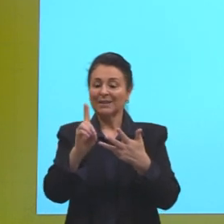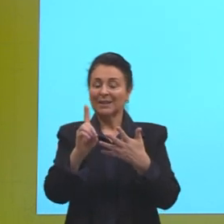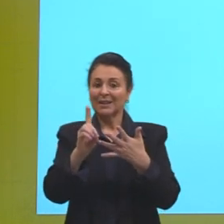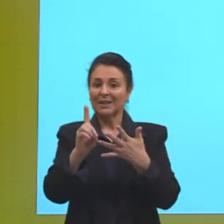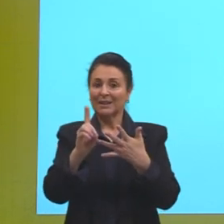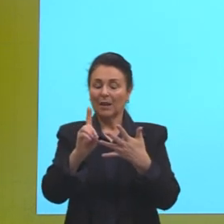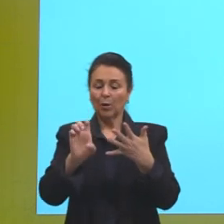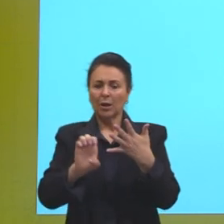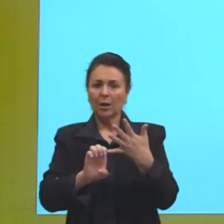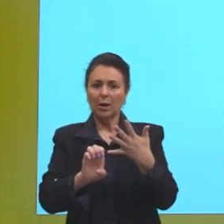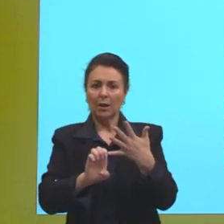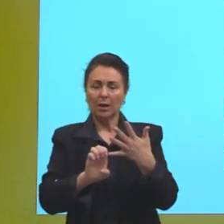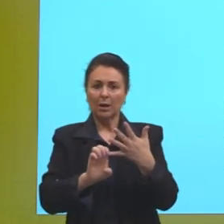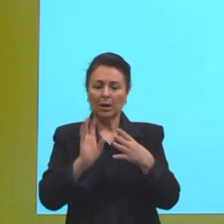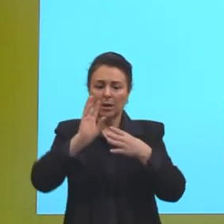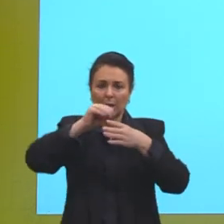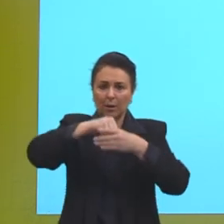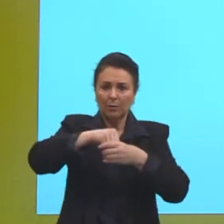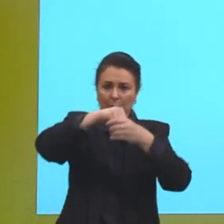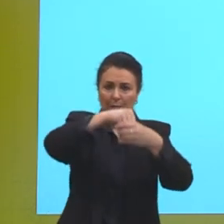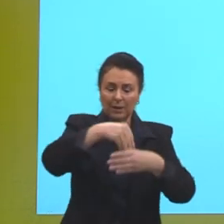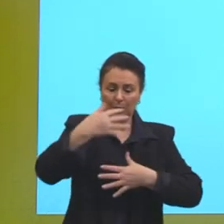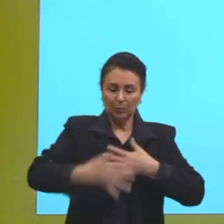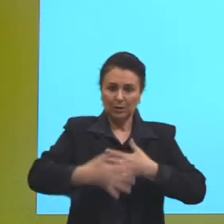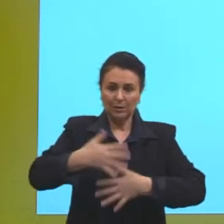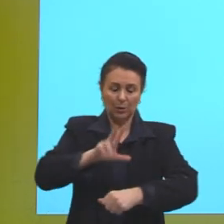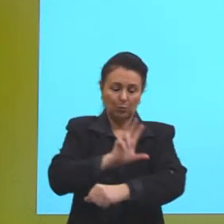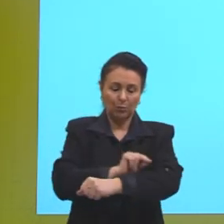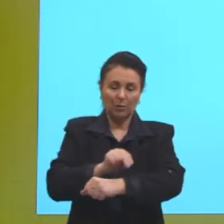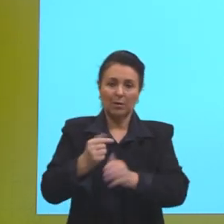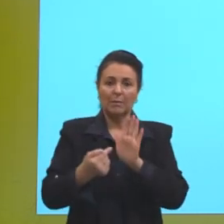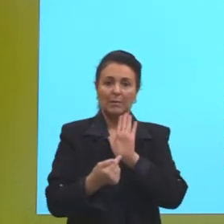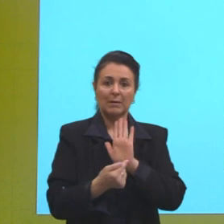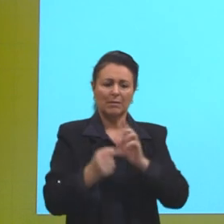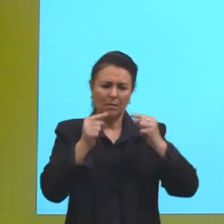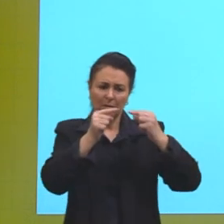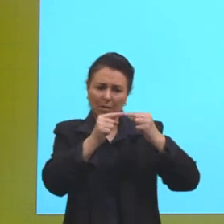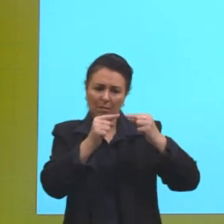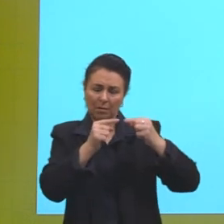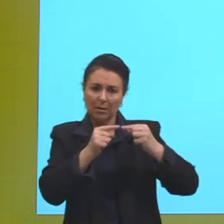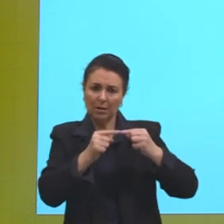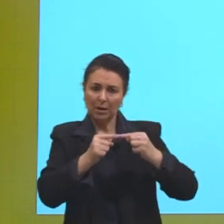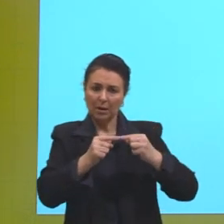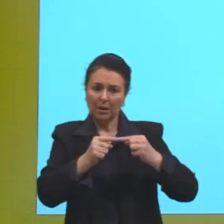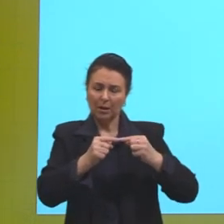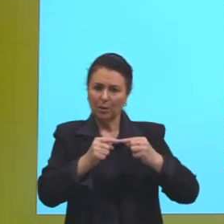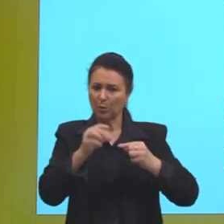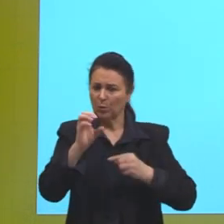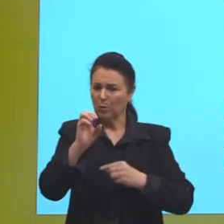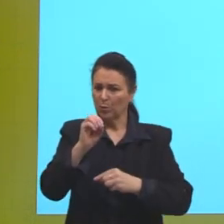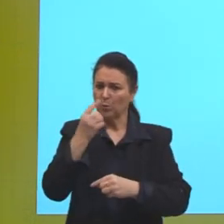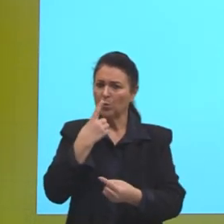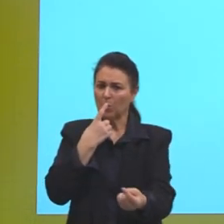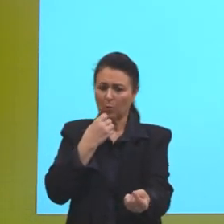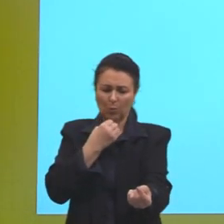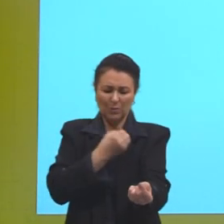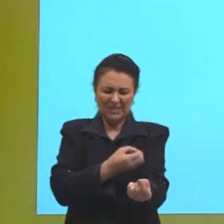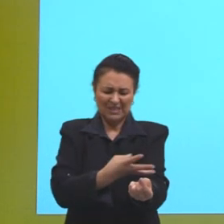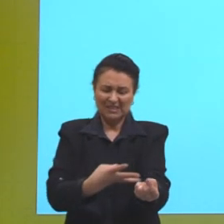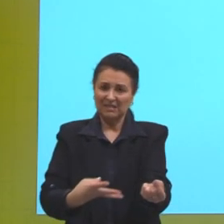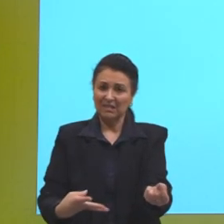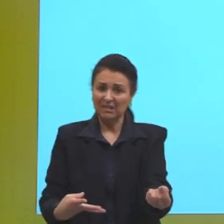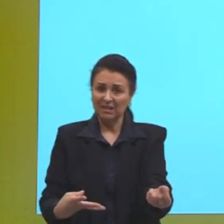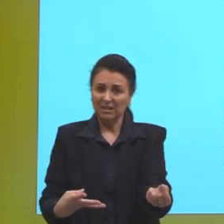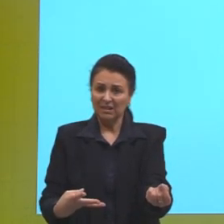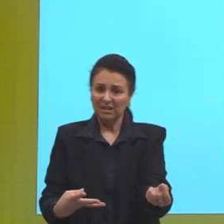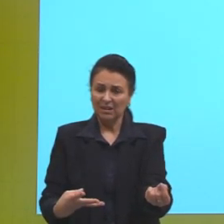a hemoglobina do tecido muscular apresentará maior afinidade que a presente no sangue. Então, aqui misturou tudo, né? Aqui está dizendo